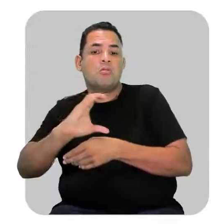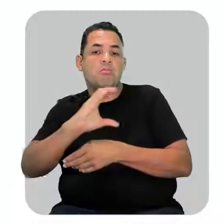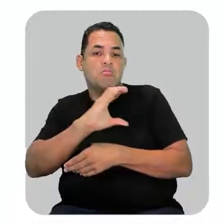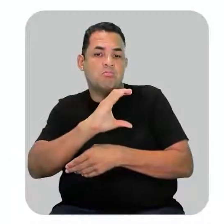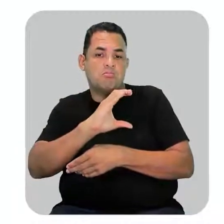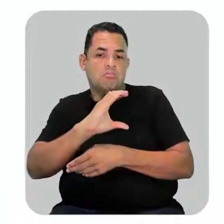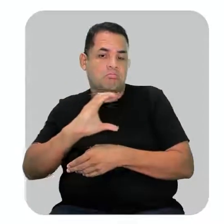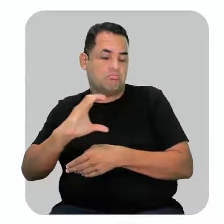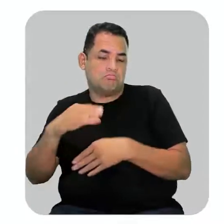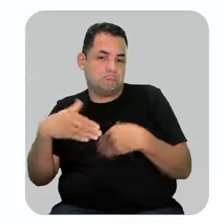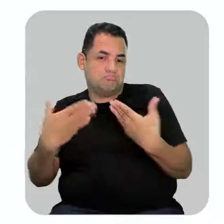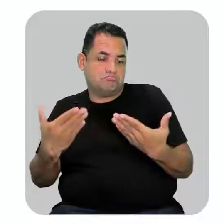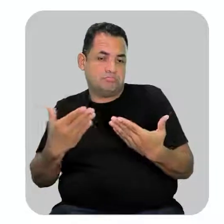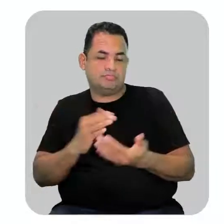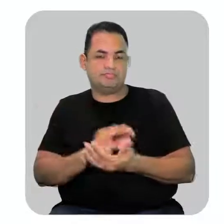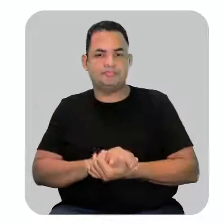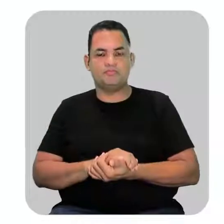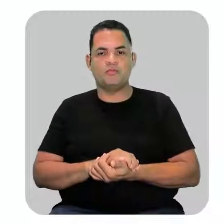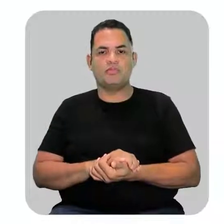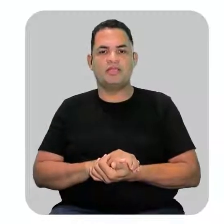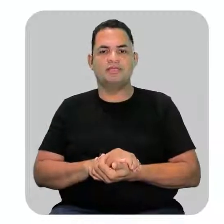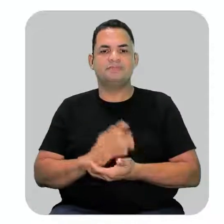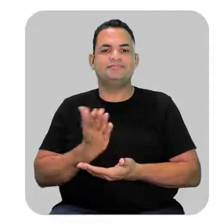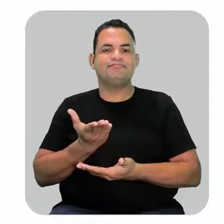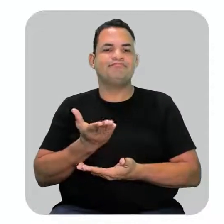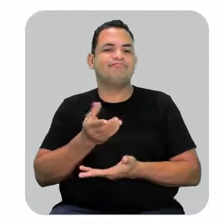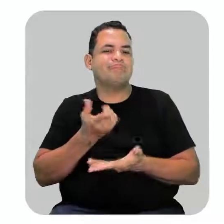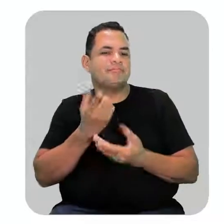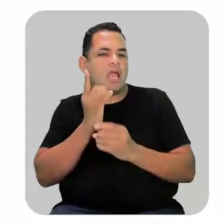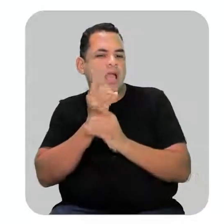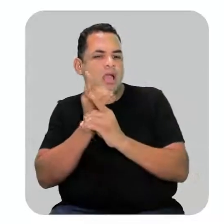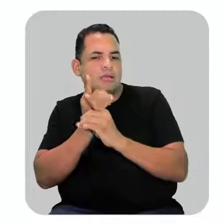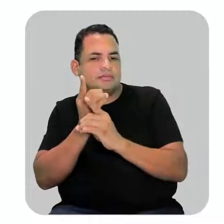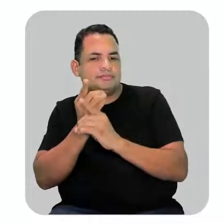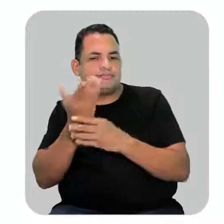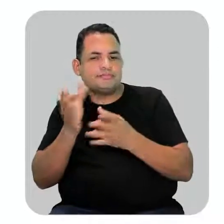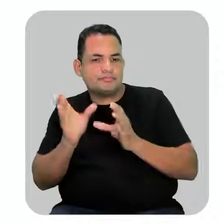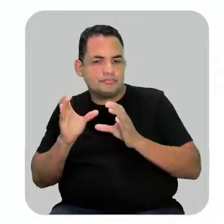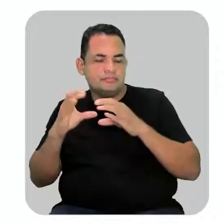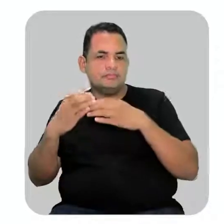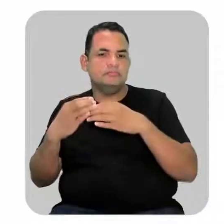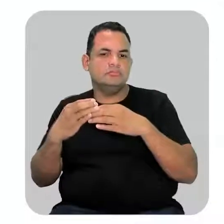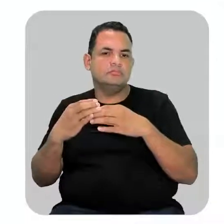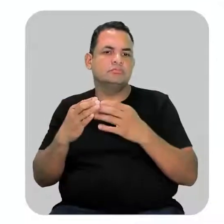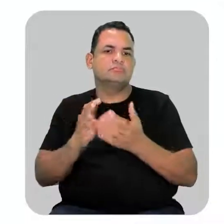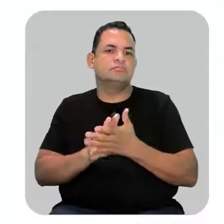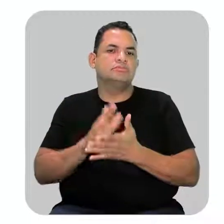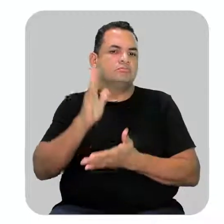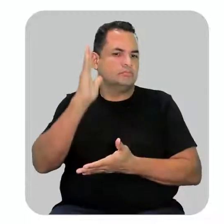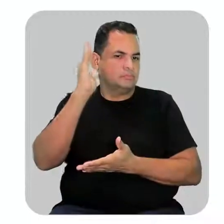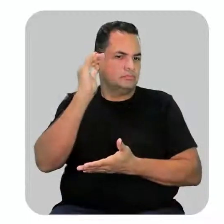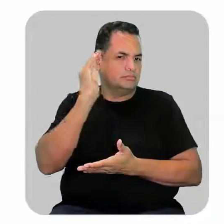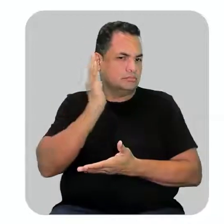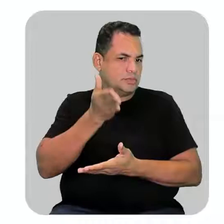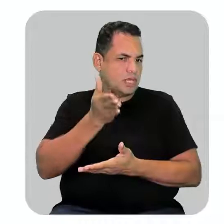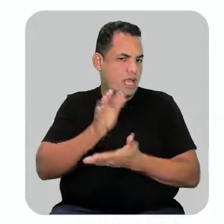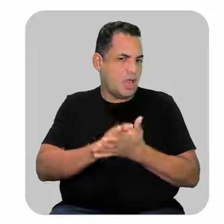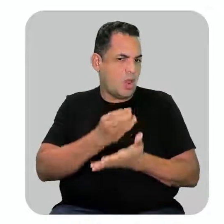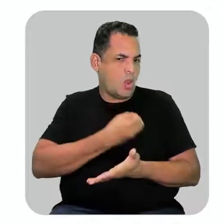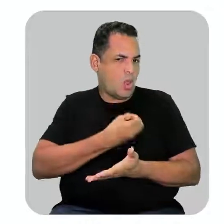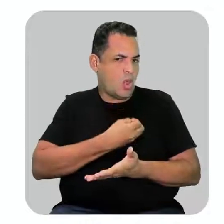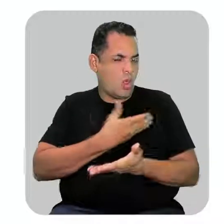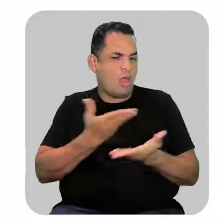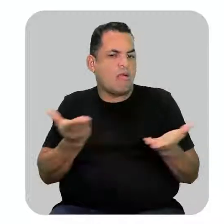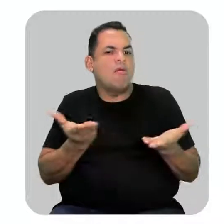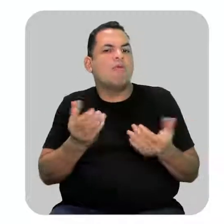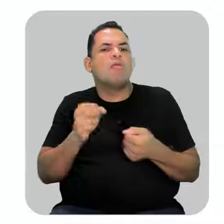essa numeração. A gente já identificou os nossos grupos, a gente já numerou e agora a gente vai